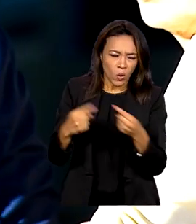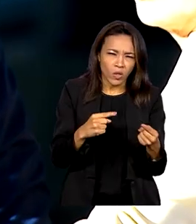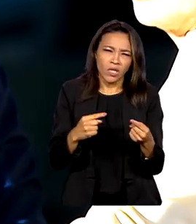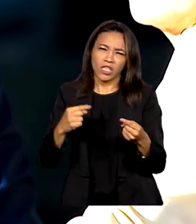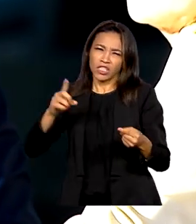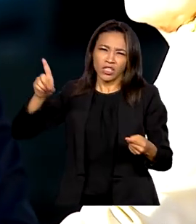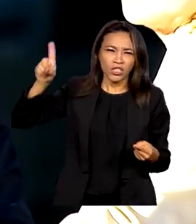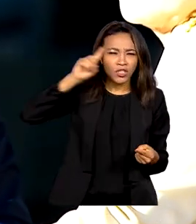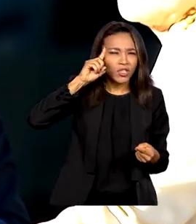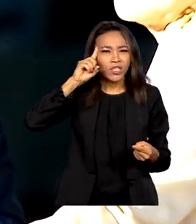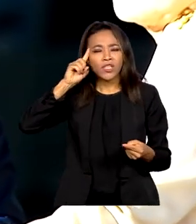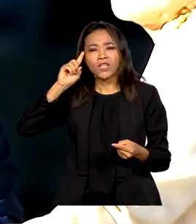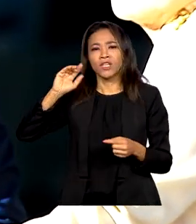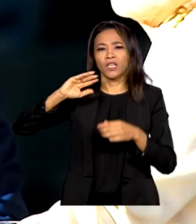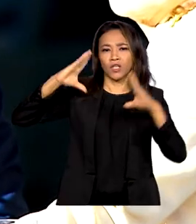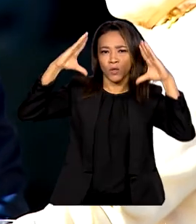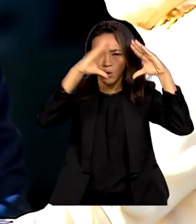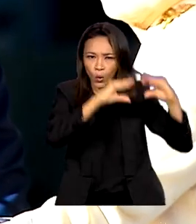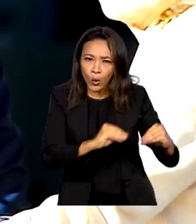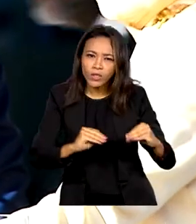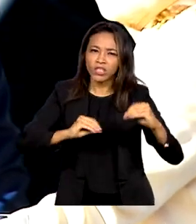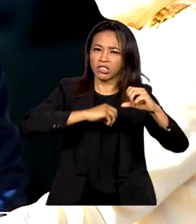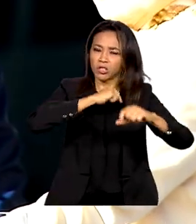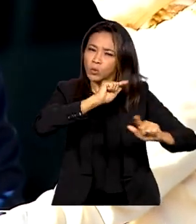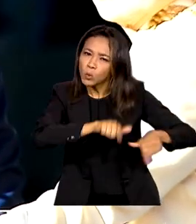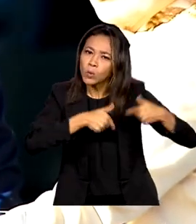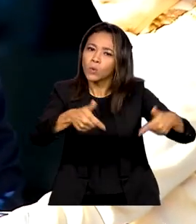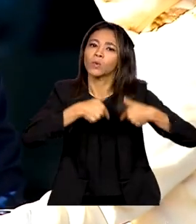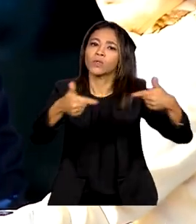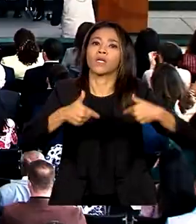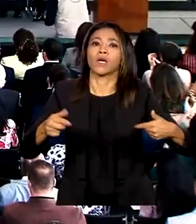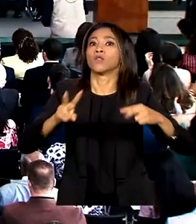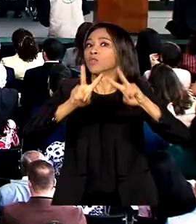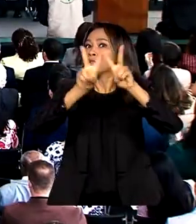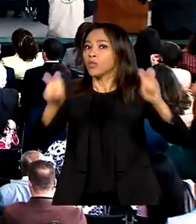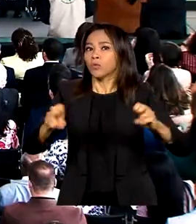noite todas as formas de desigualdade no nosso país.